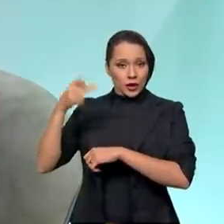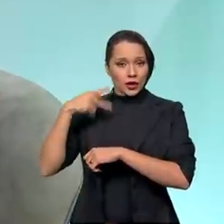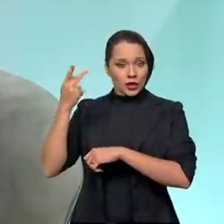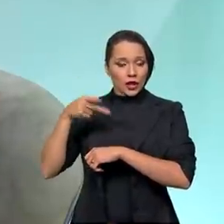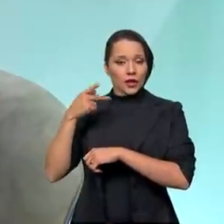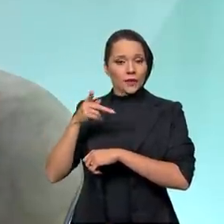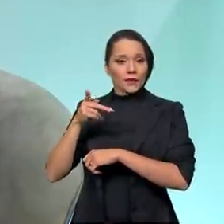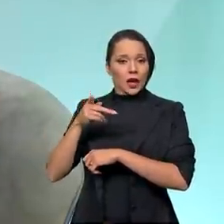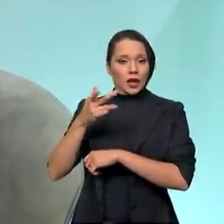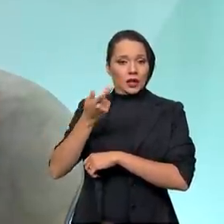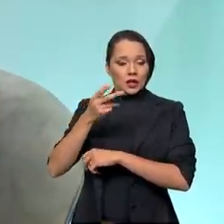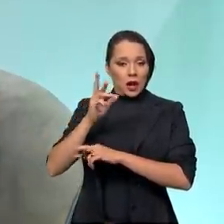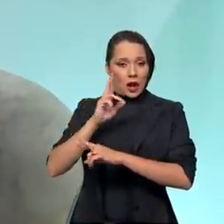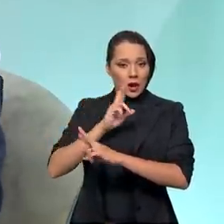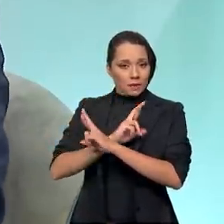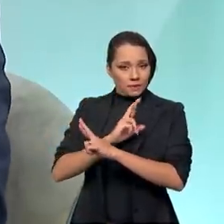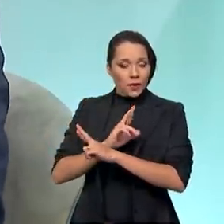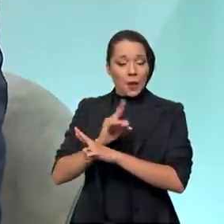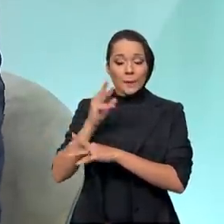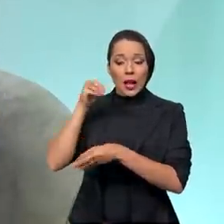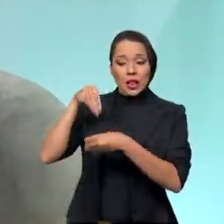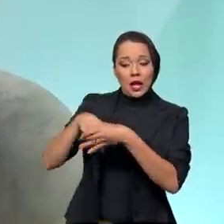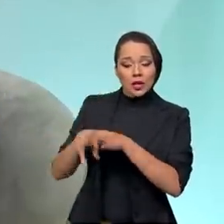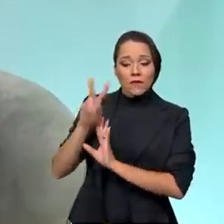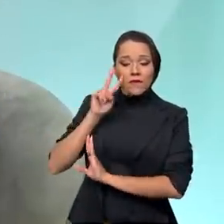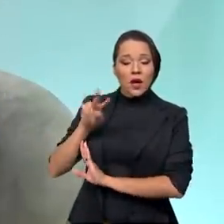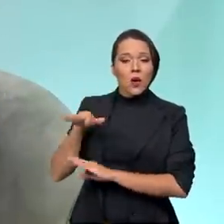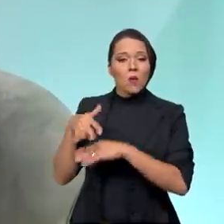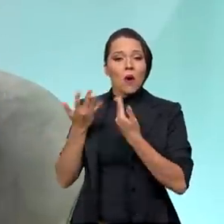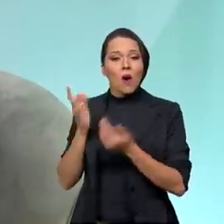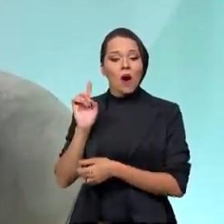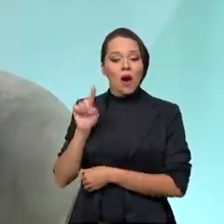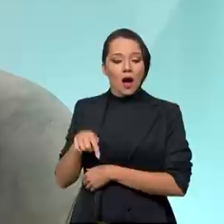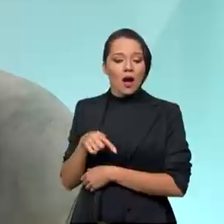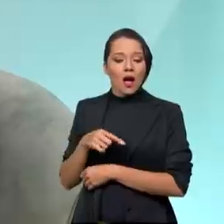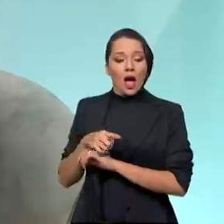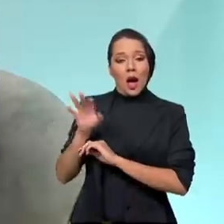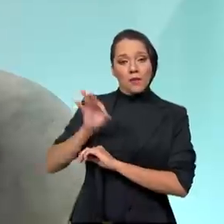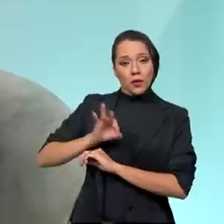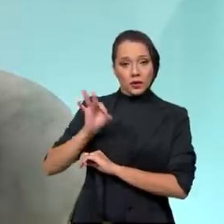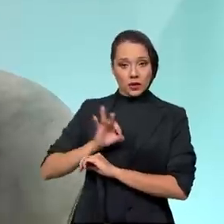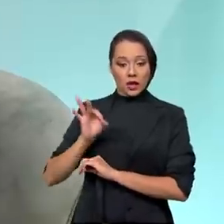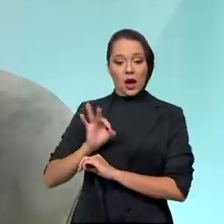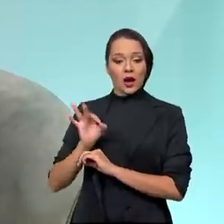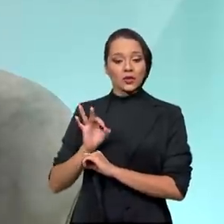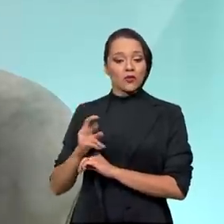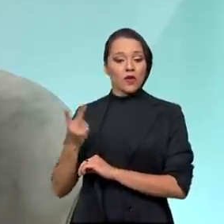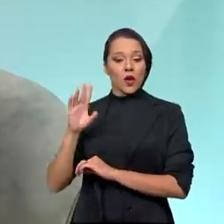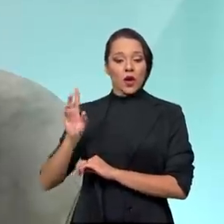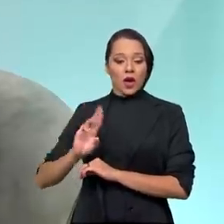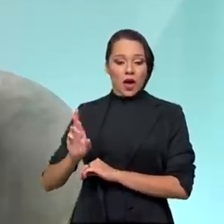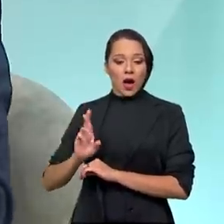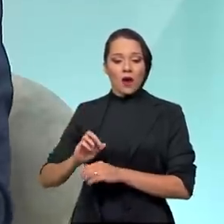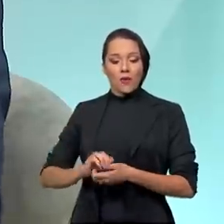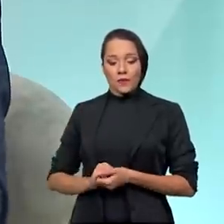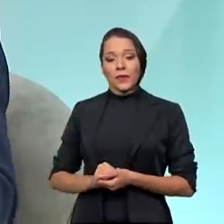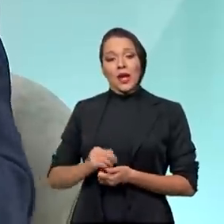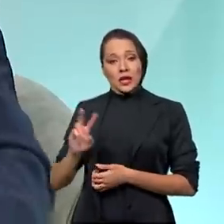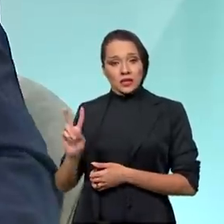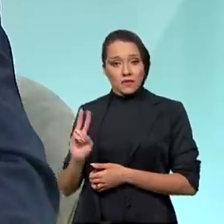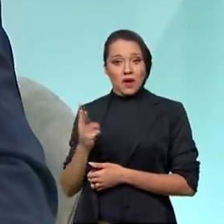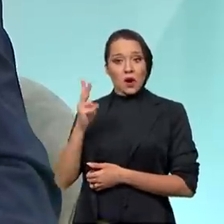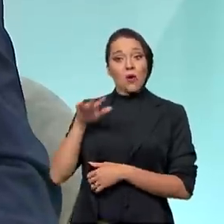se, dentro do CONFAS, estabelecer qual será a alíquota efetiva, o valor em real por Esse valor fixo.